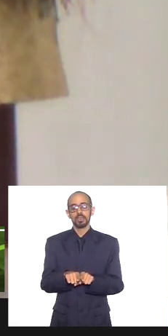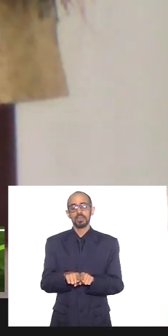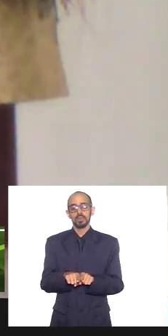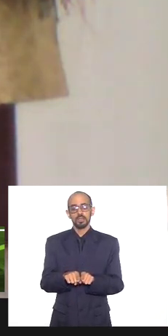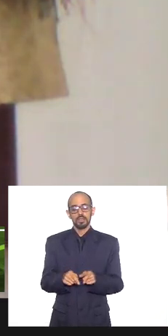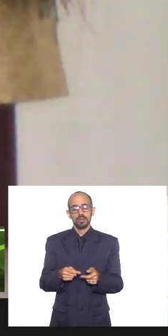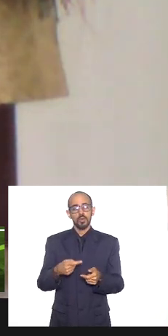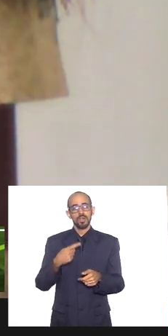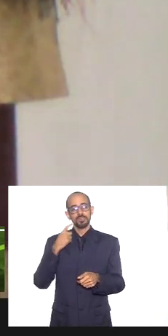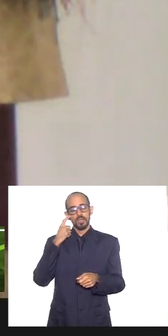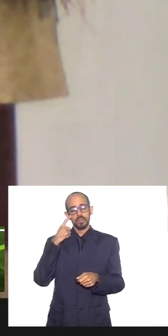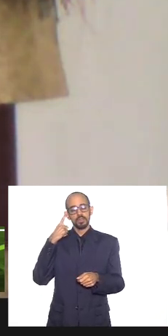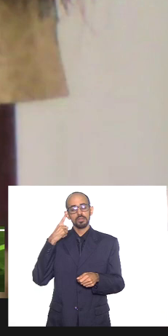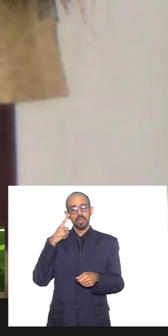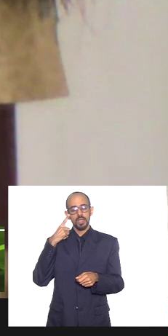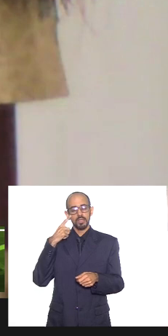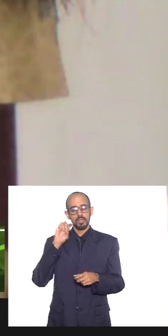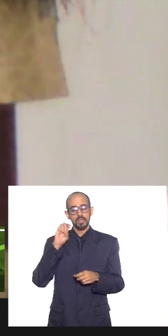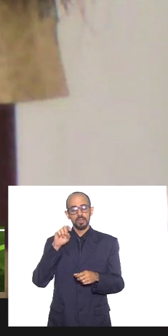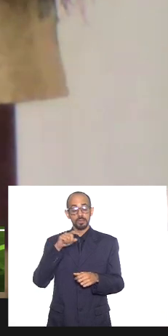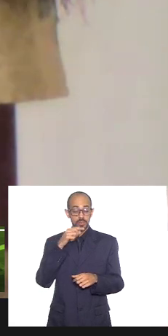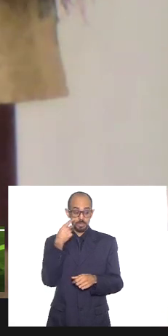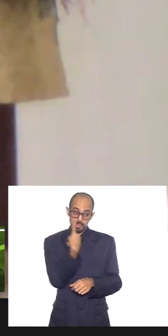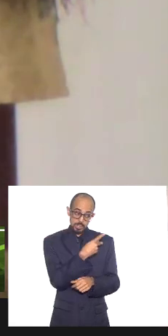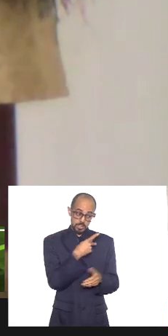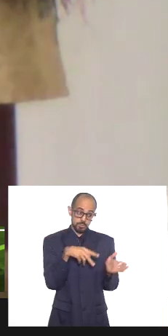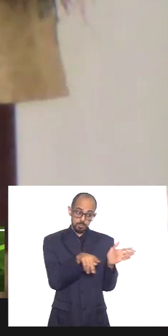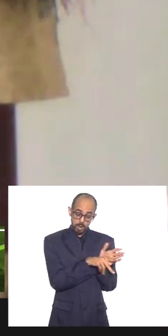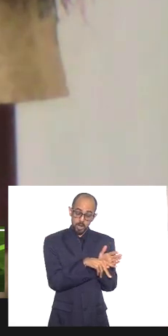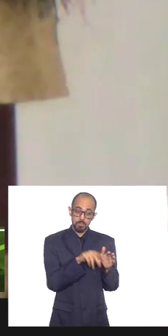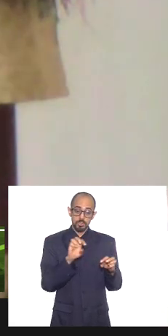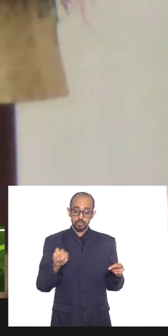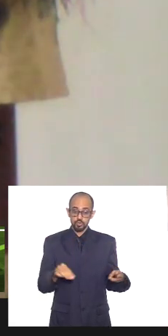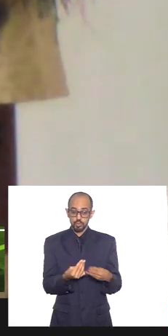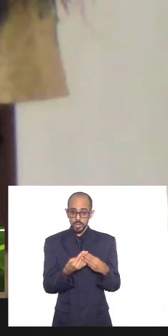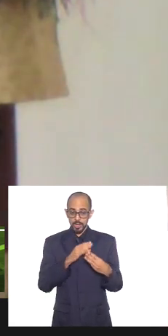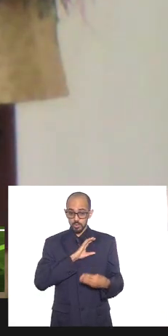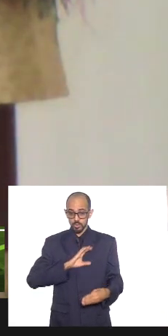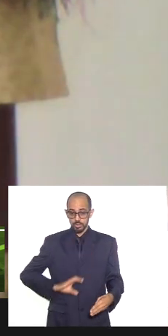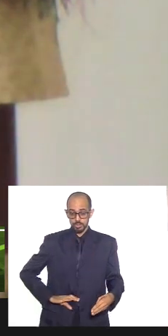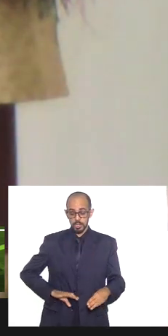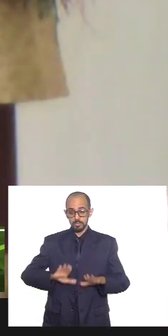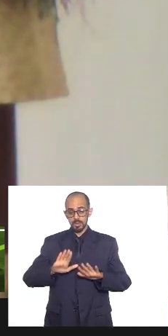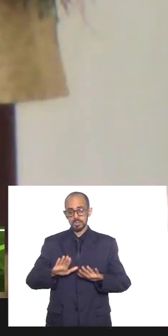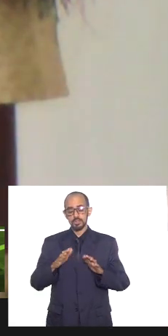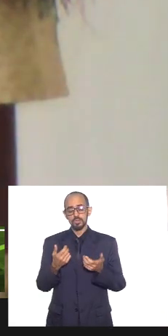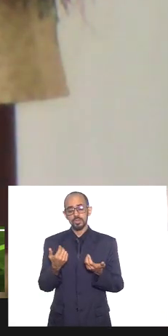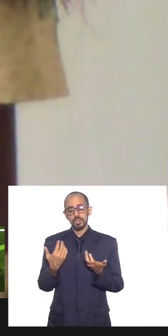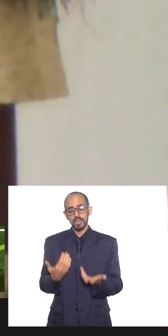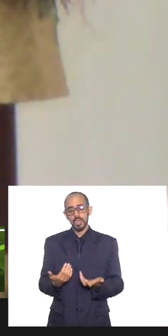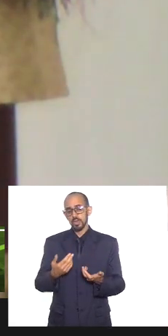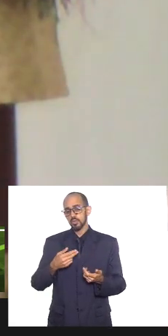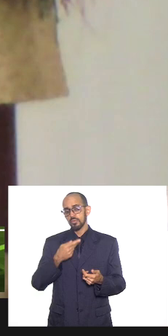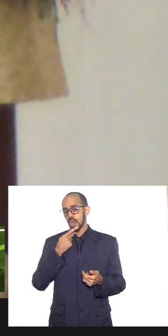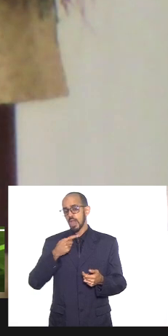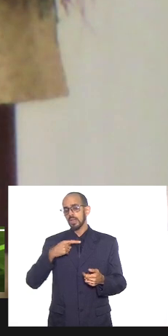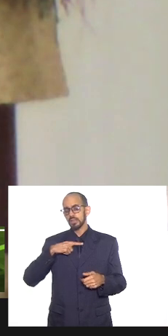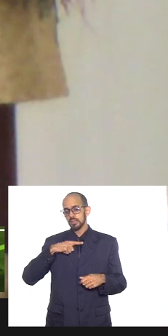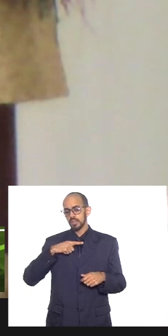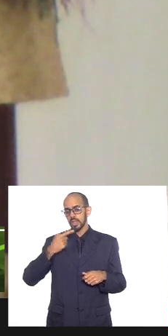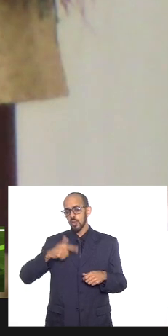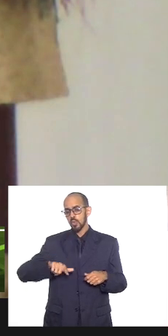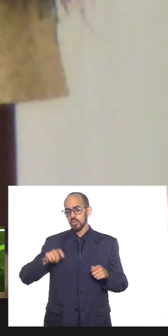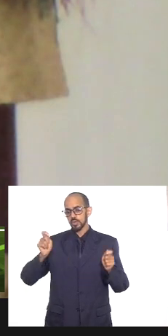mesmo do daico-cristã etc e mas eu queria tentar que existe outras possibilidades outras